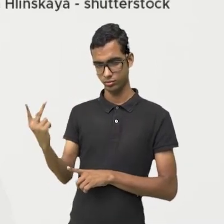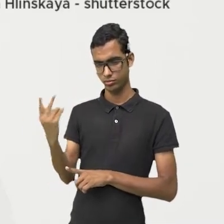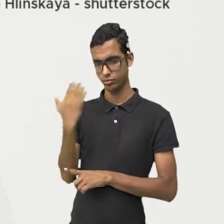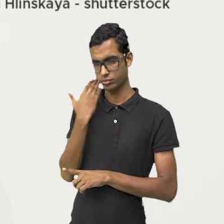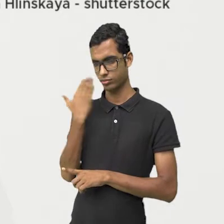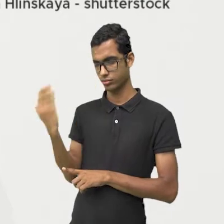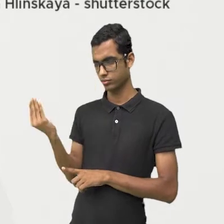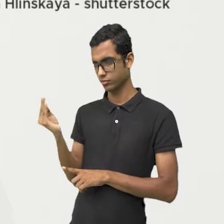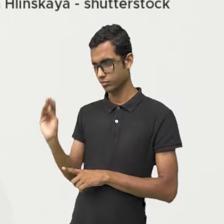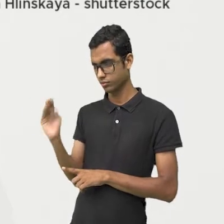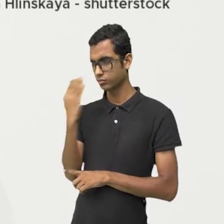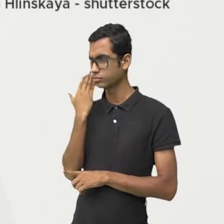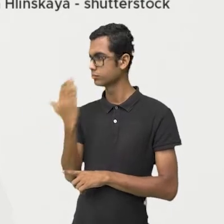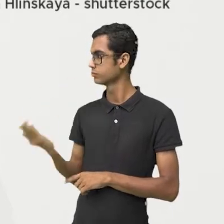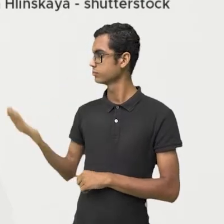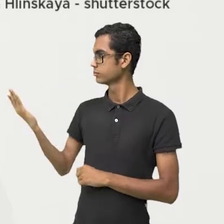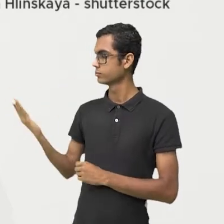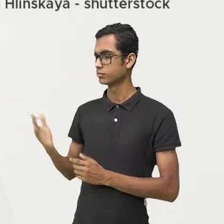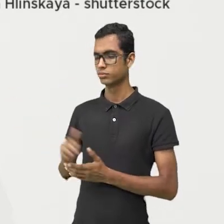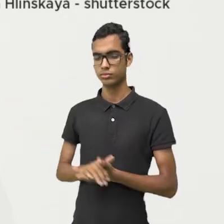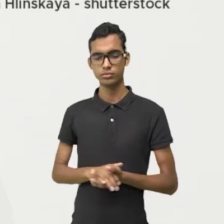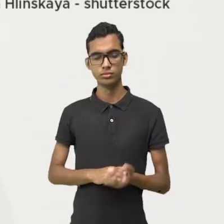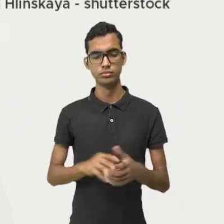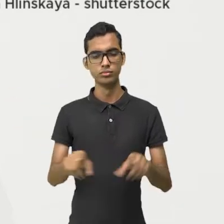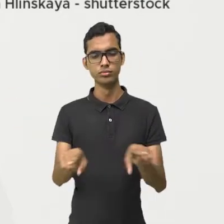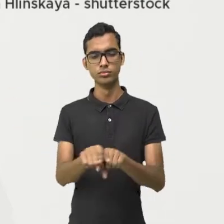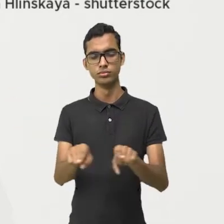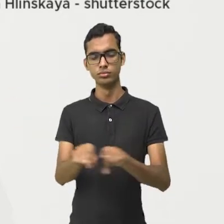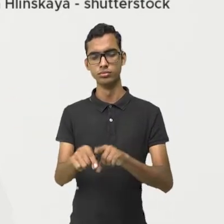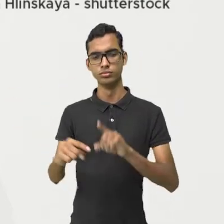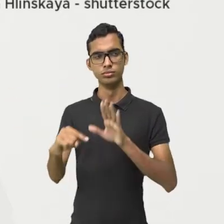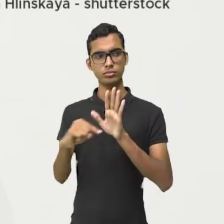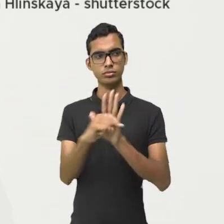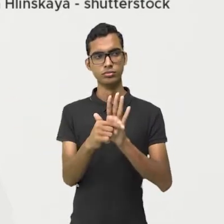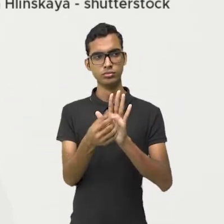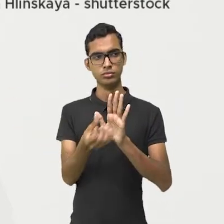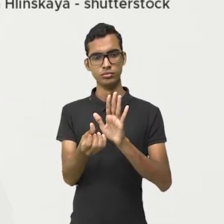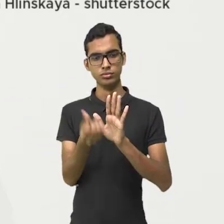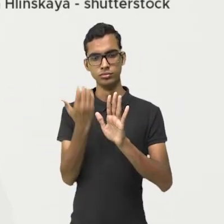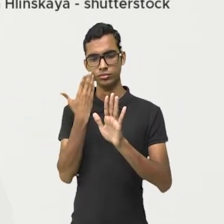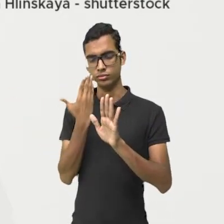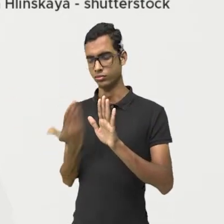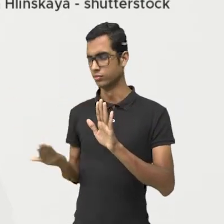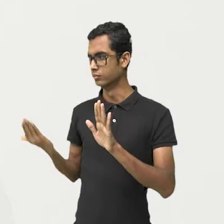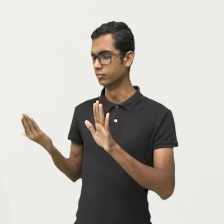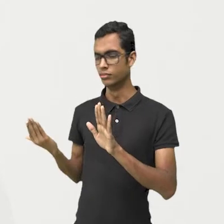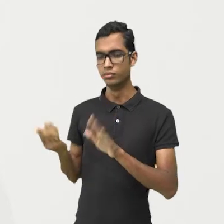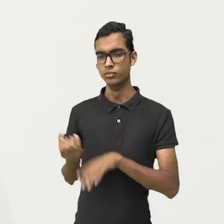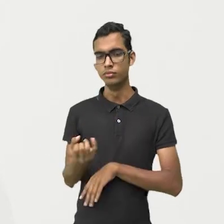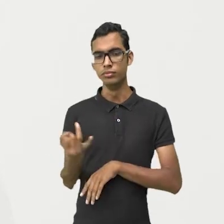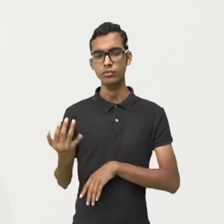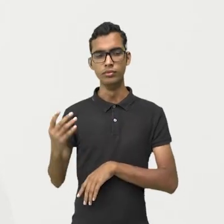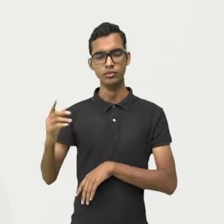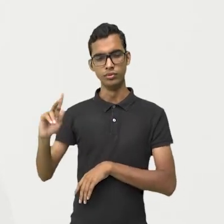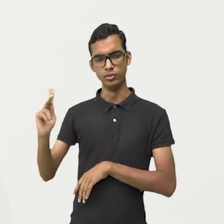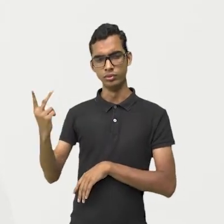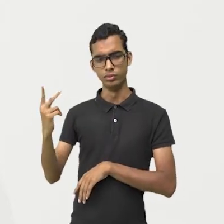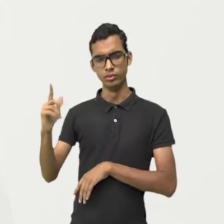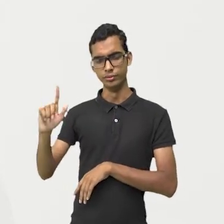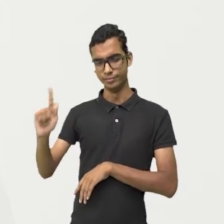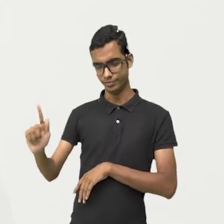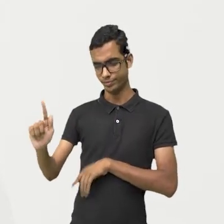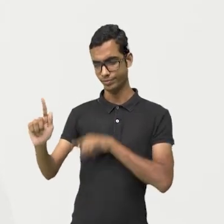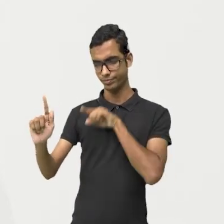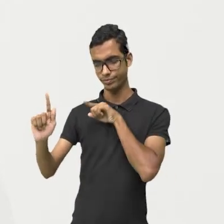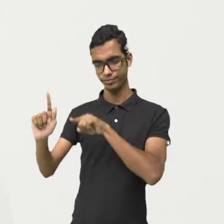que deu mais 18? Está aqui o H. E lá o menos 6. Onde foi que deu o menos 6? O menos